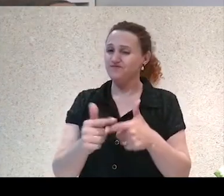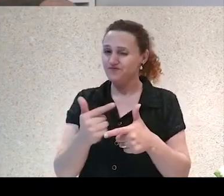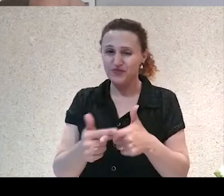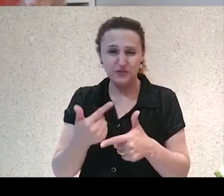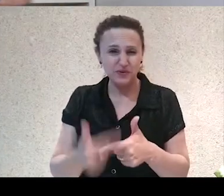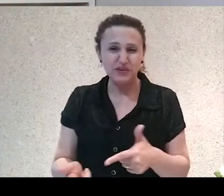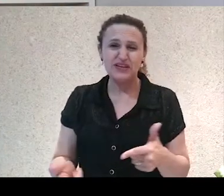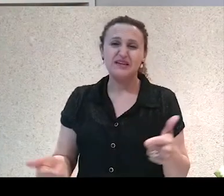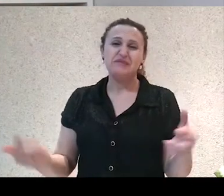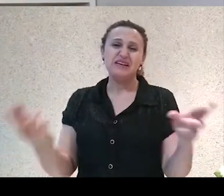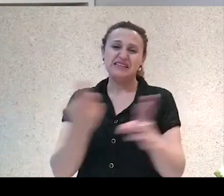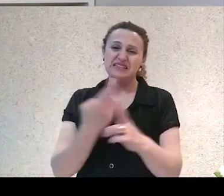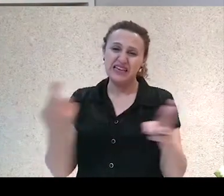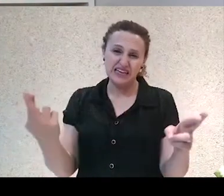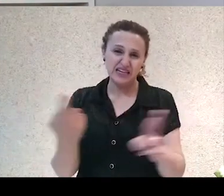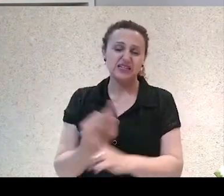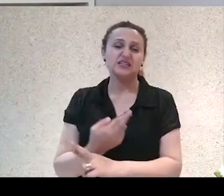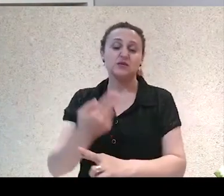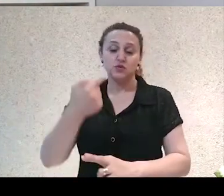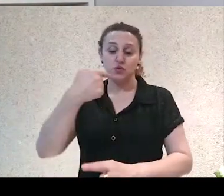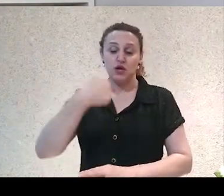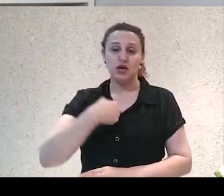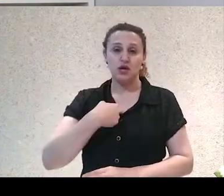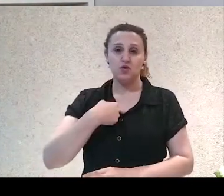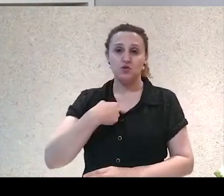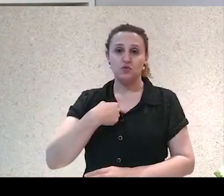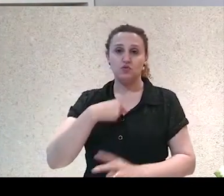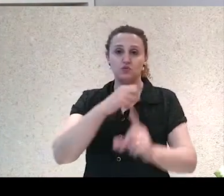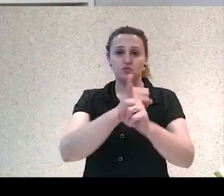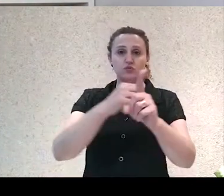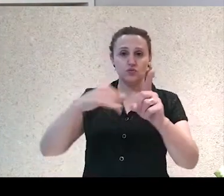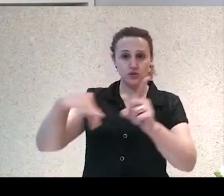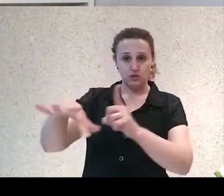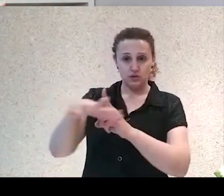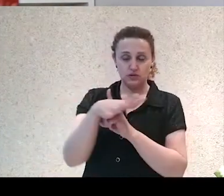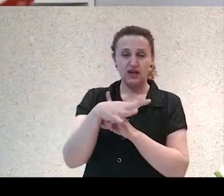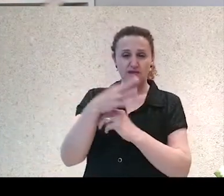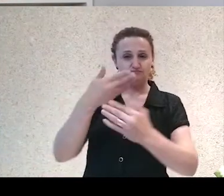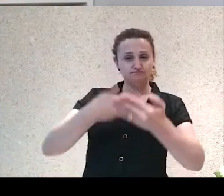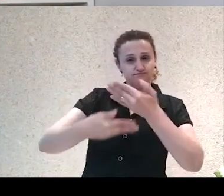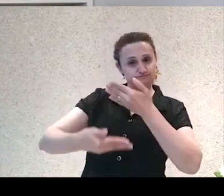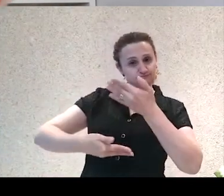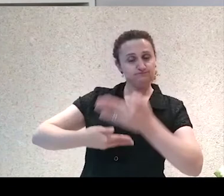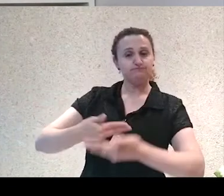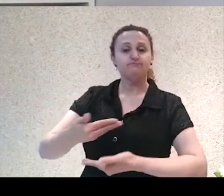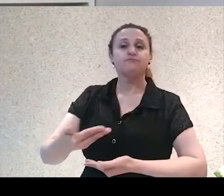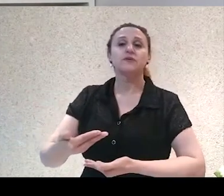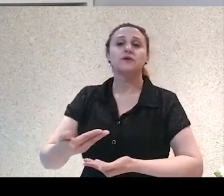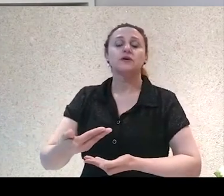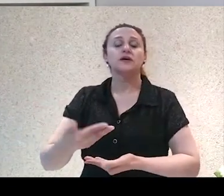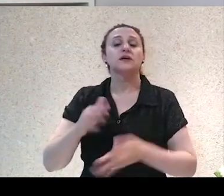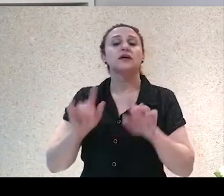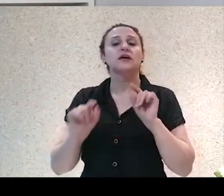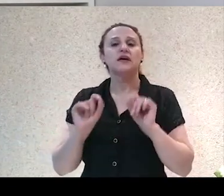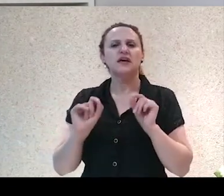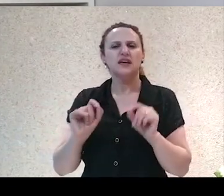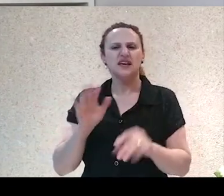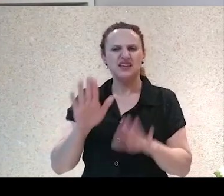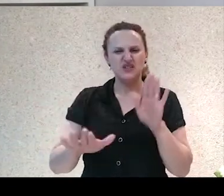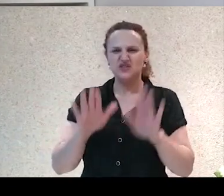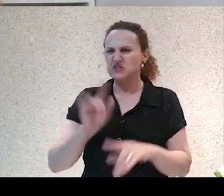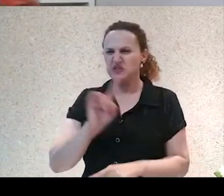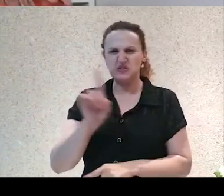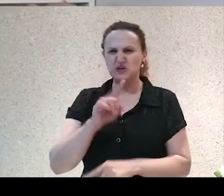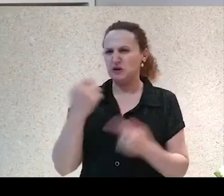Dessa relação entre o eu e a sociedade, esse absurdo que pode ser um sujeito que não é mais considerado útil pra